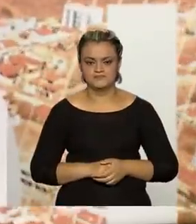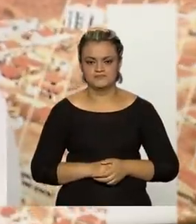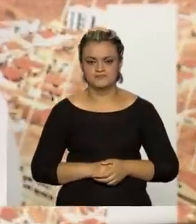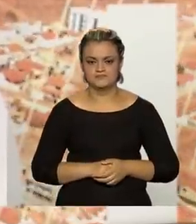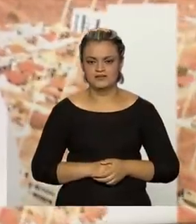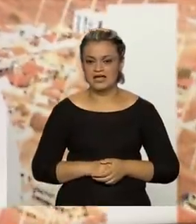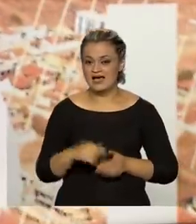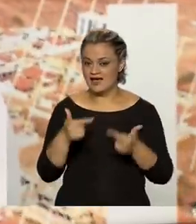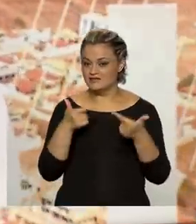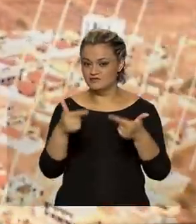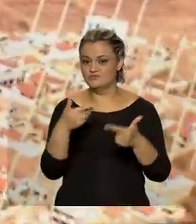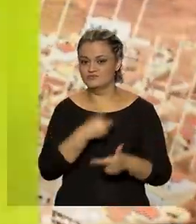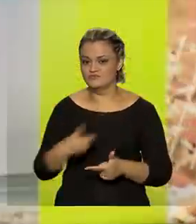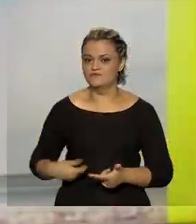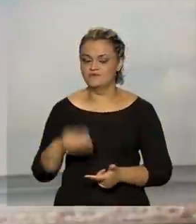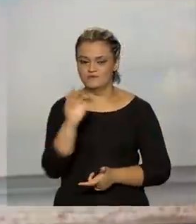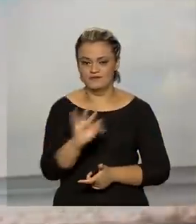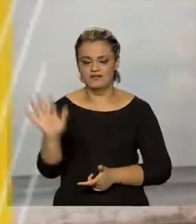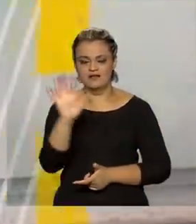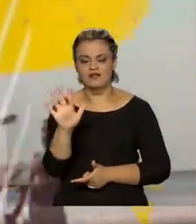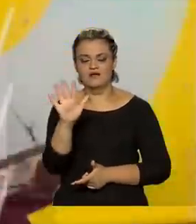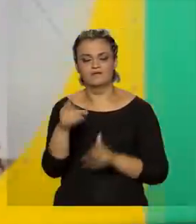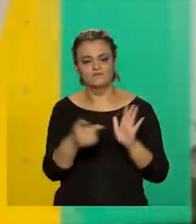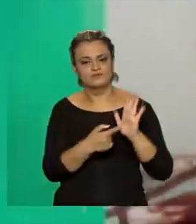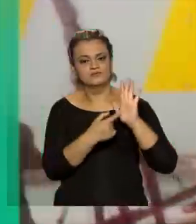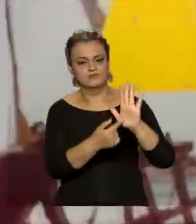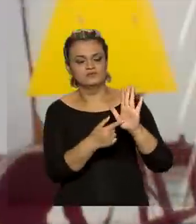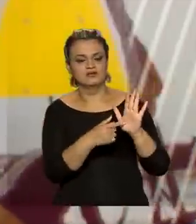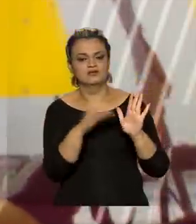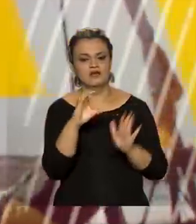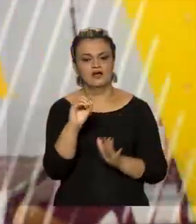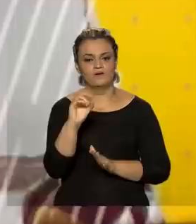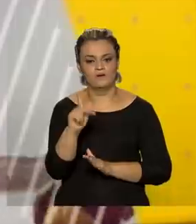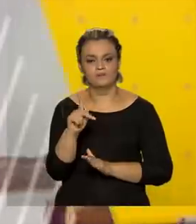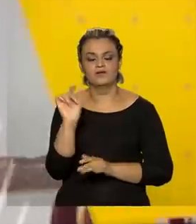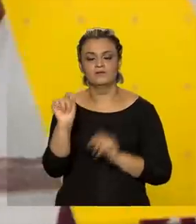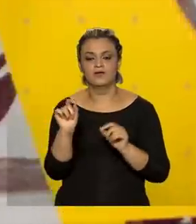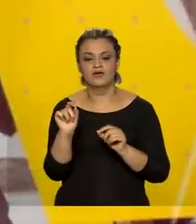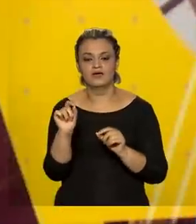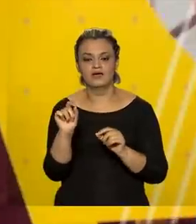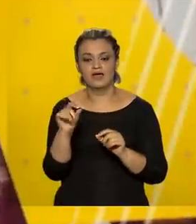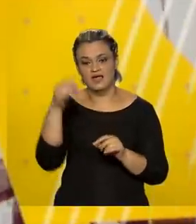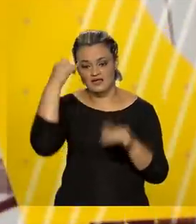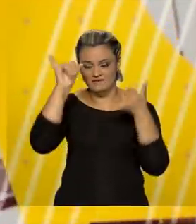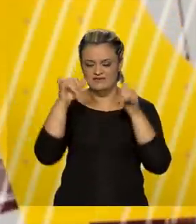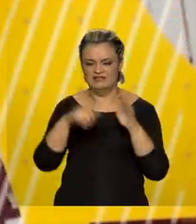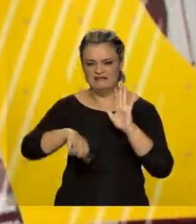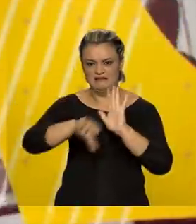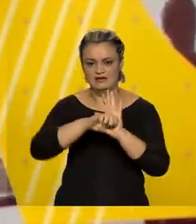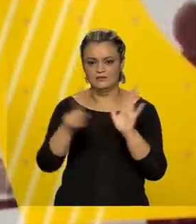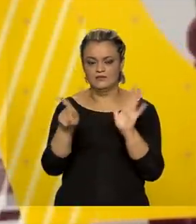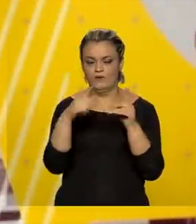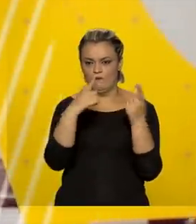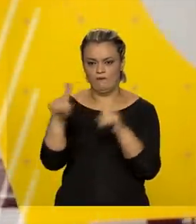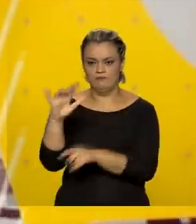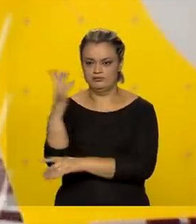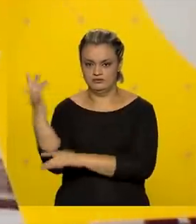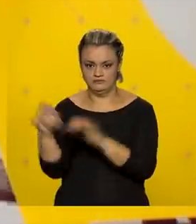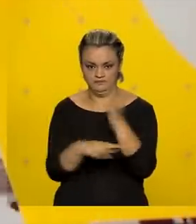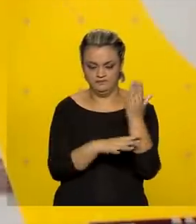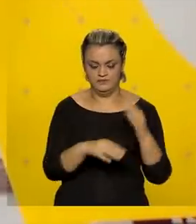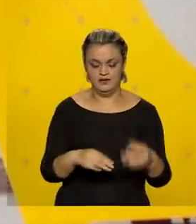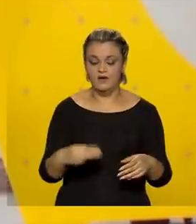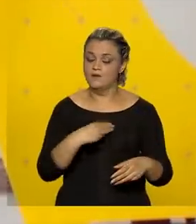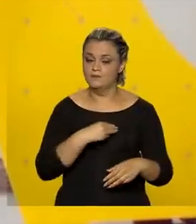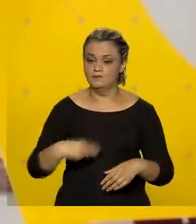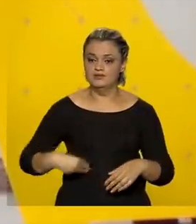Uma das ações do governo federal que serão apresentadas na Cúpula do Clima é o combate a crimes ambientais. O ministro da Justiça